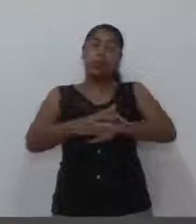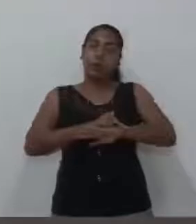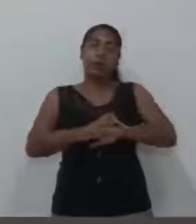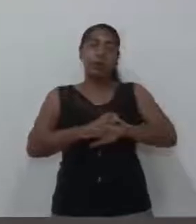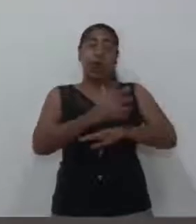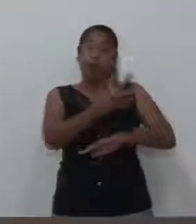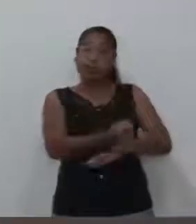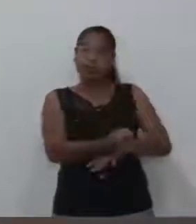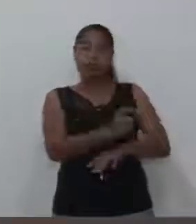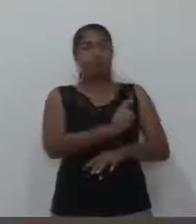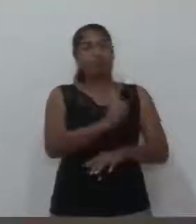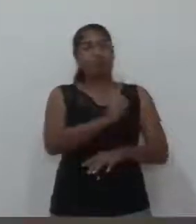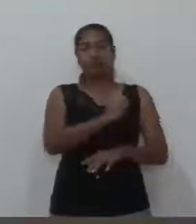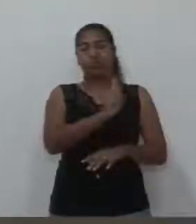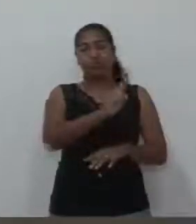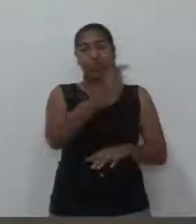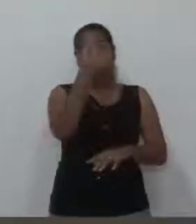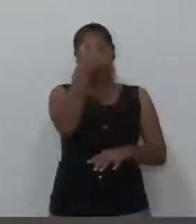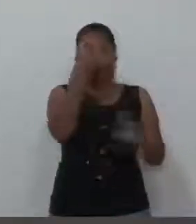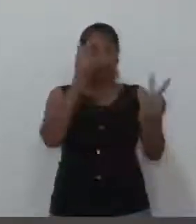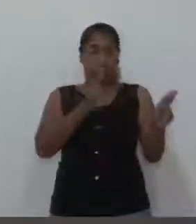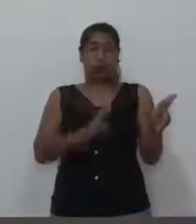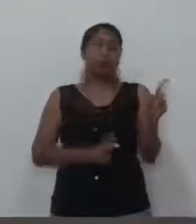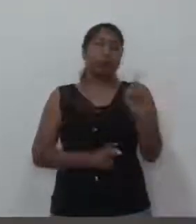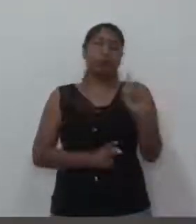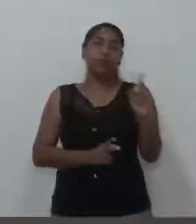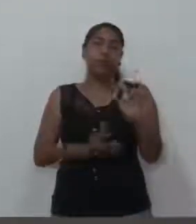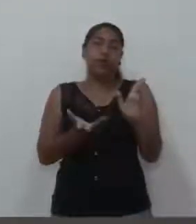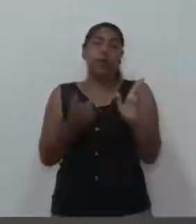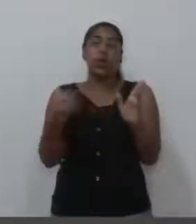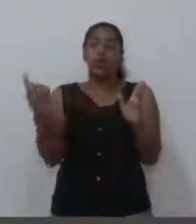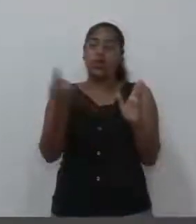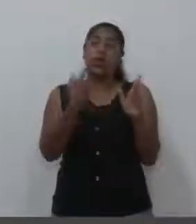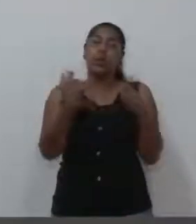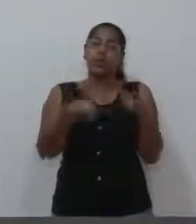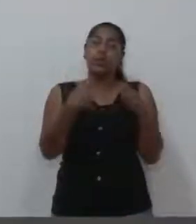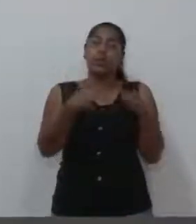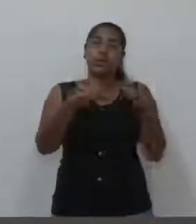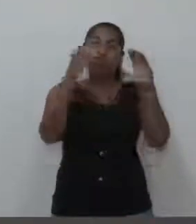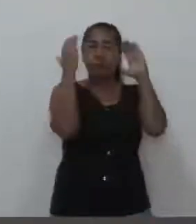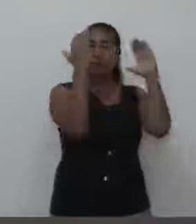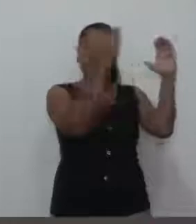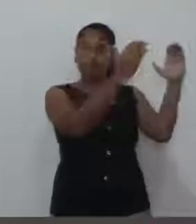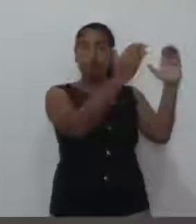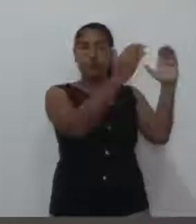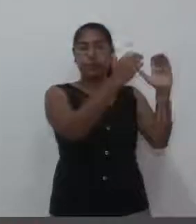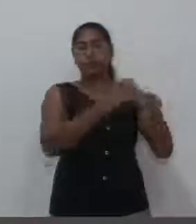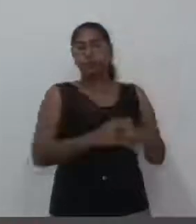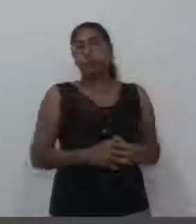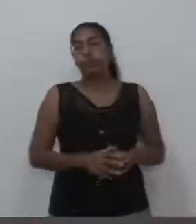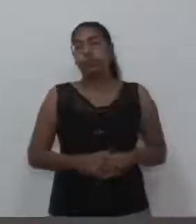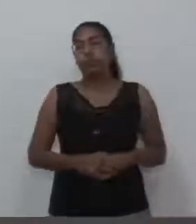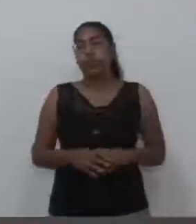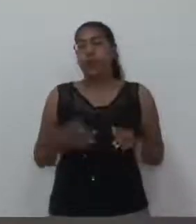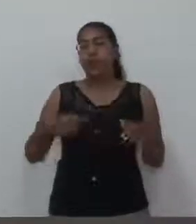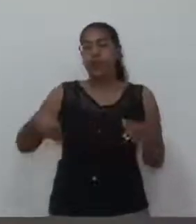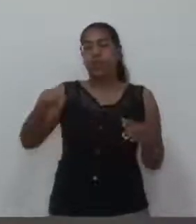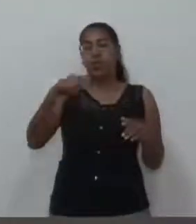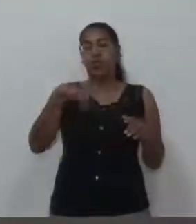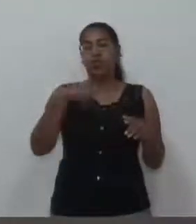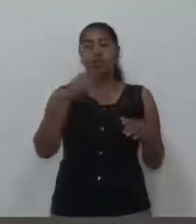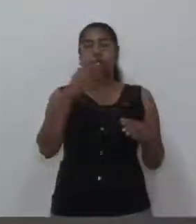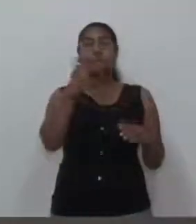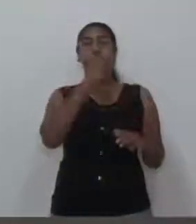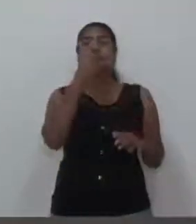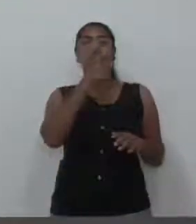decisão judicial tem que ser cumprida e se discordar dela, juridicamente, aos instrumentos que devem ser